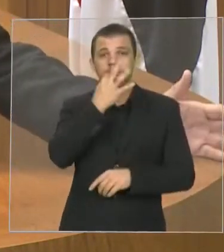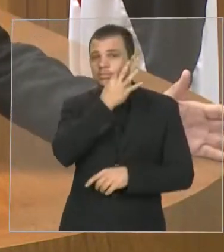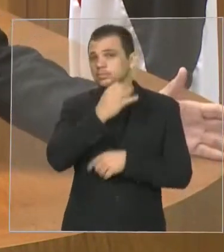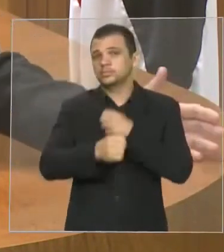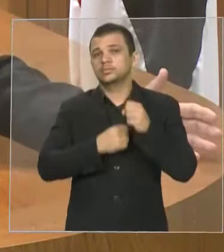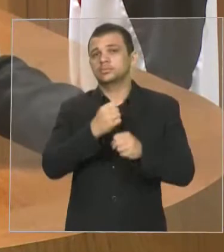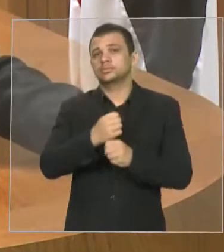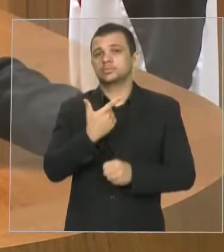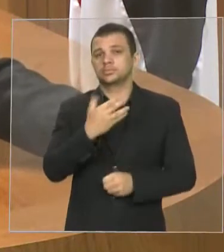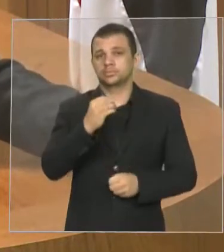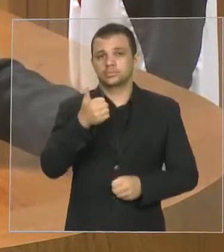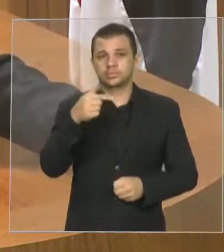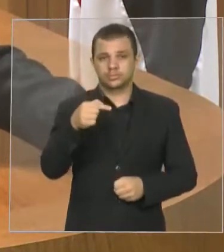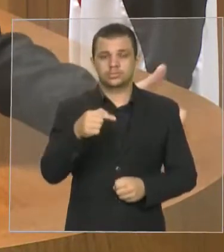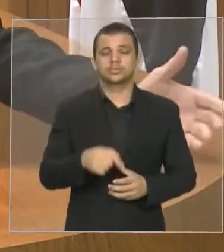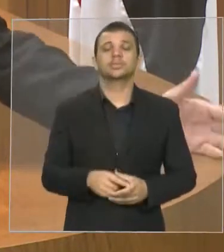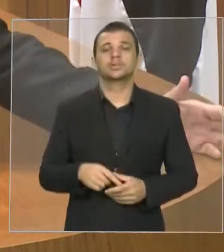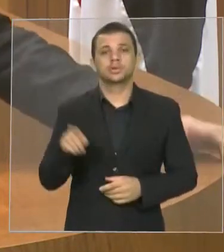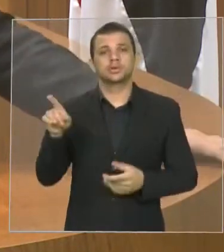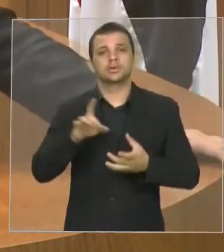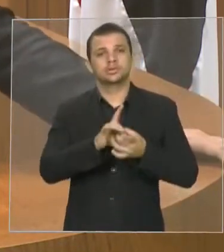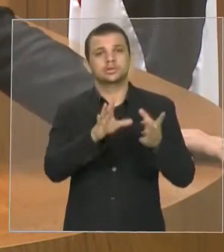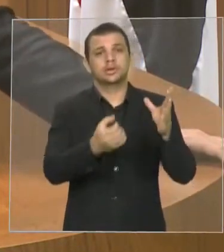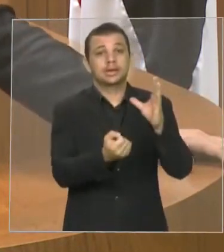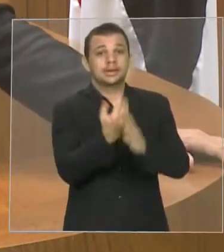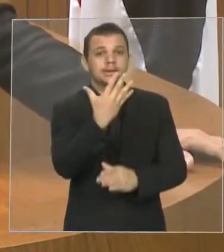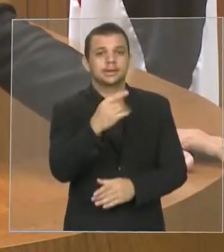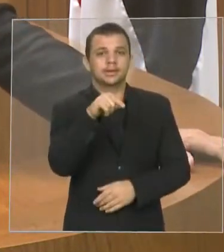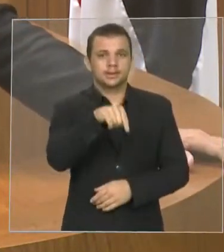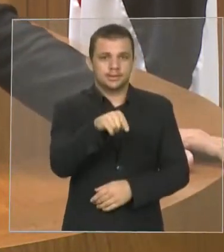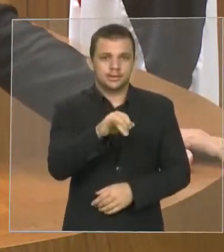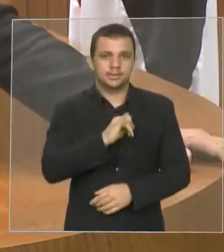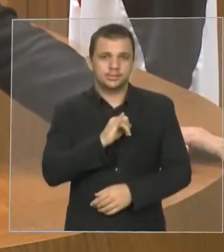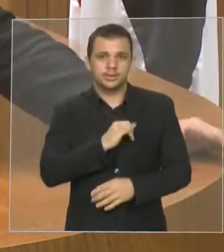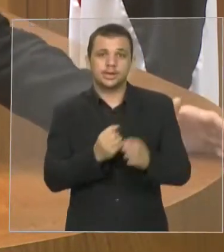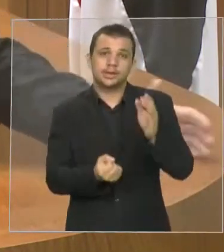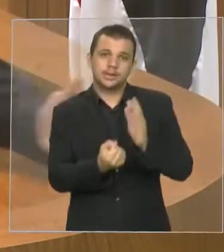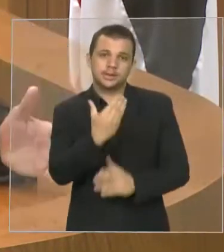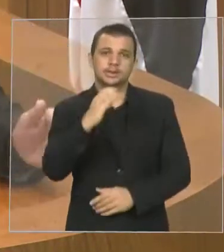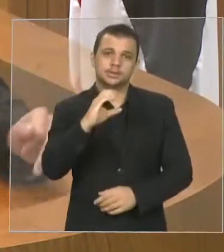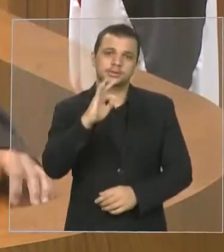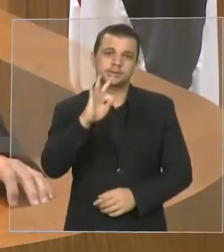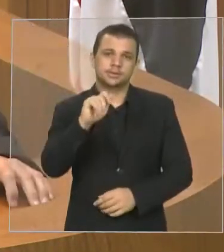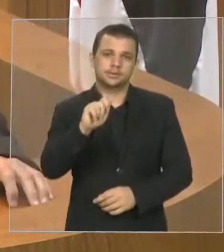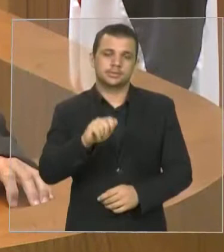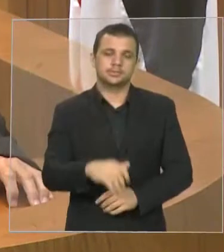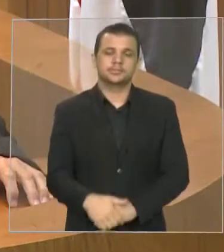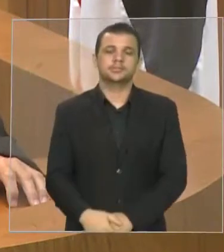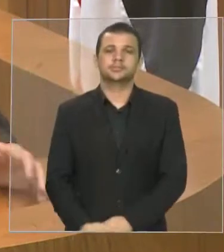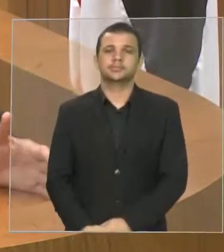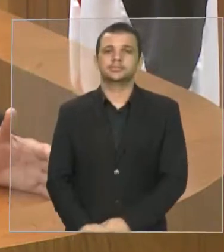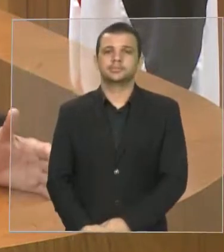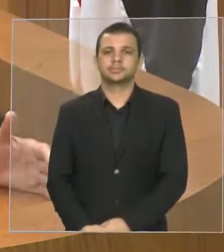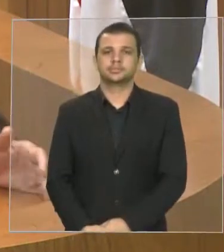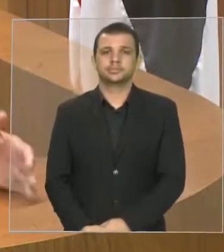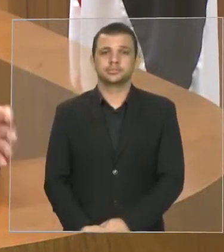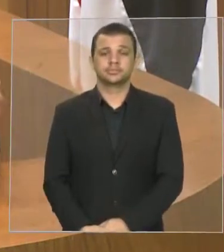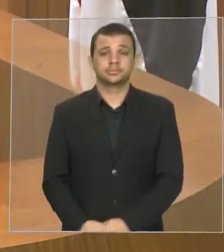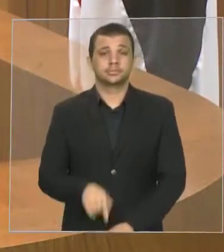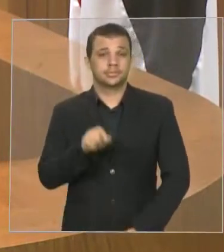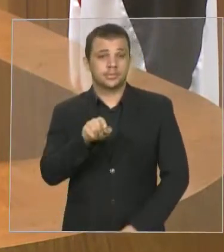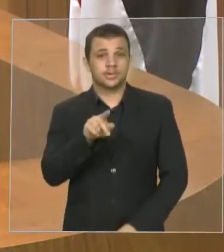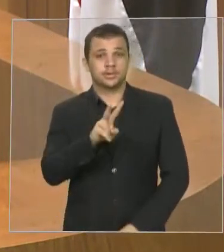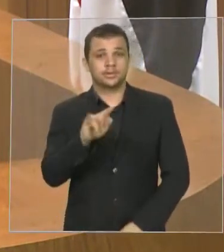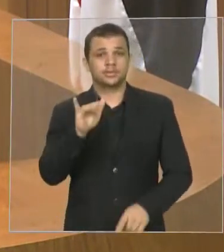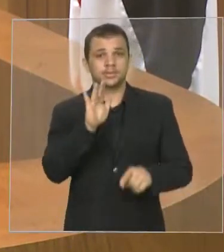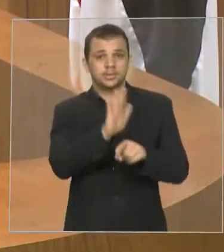autorizada a implantação Imperatriz desta base, que vai abranger do sul